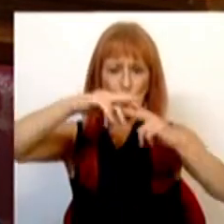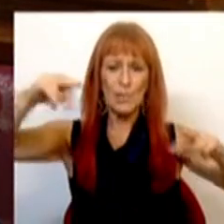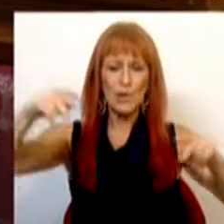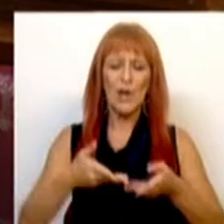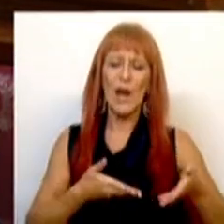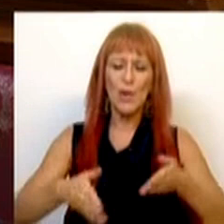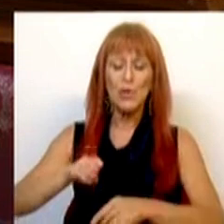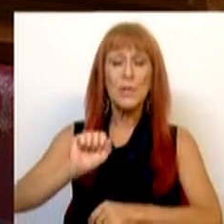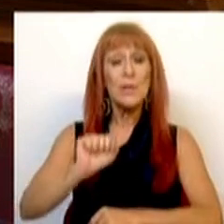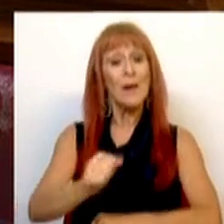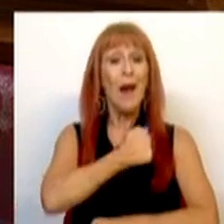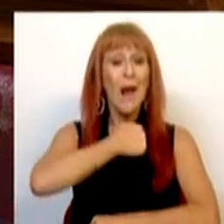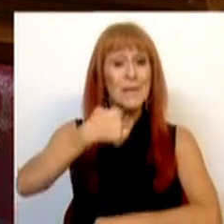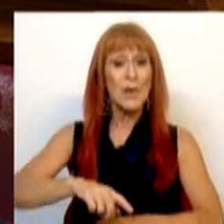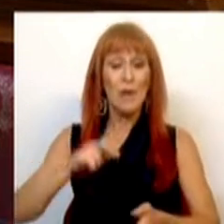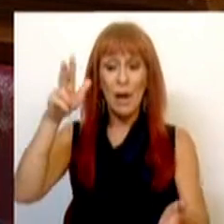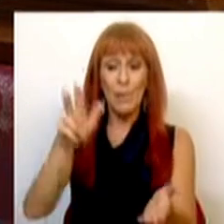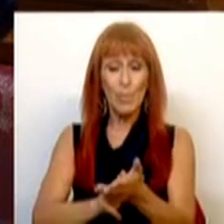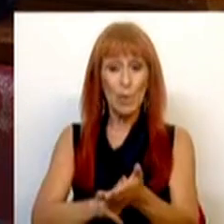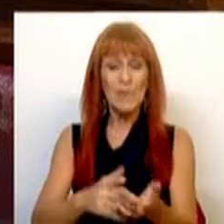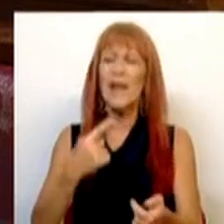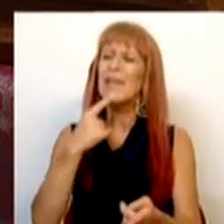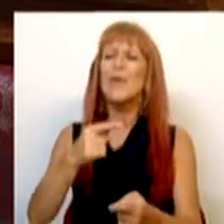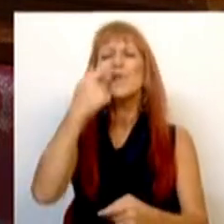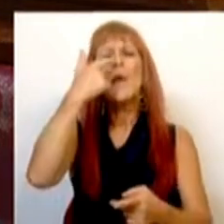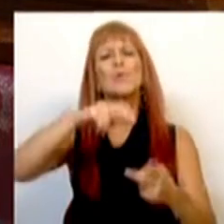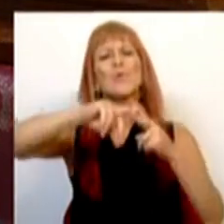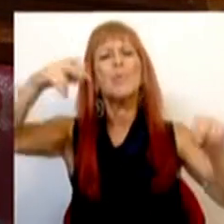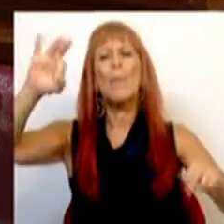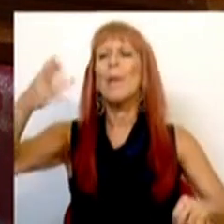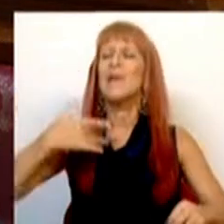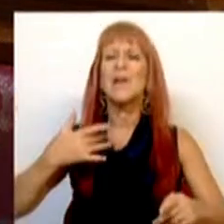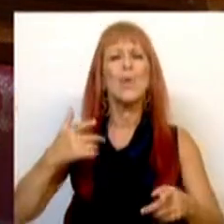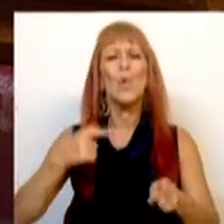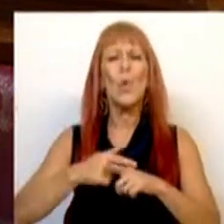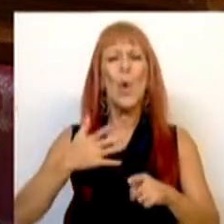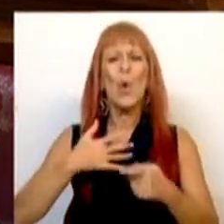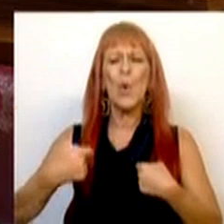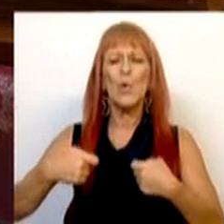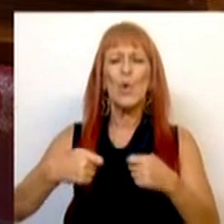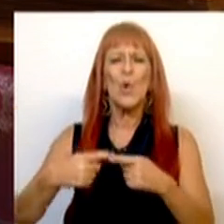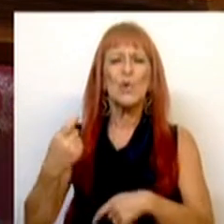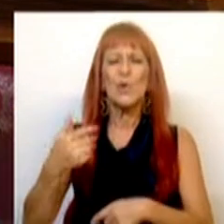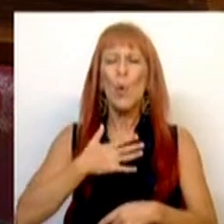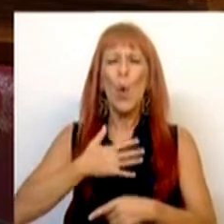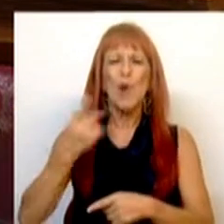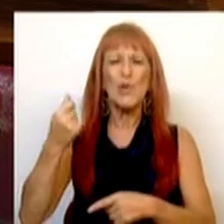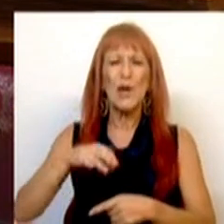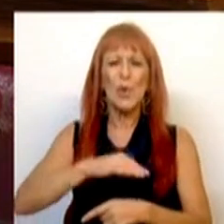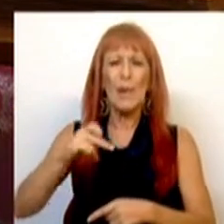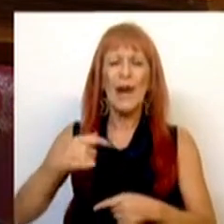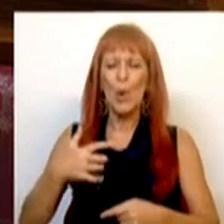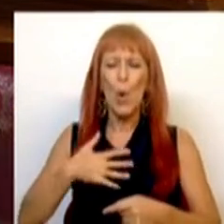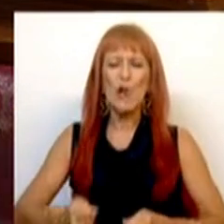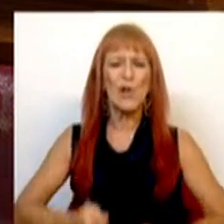estratégias locais de habitação aprovadas. Diga aos autarcas do PSD que não gostam do dinheiro do PRR, que não gostam da aposta deste